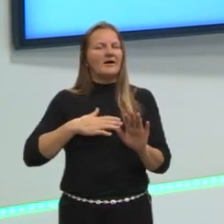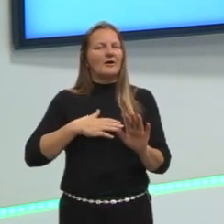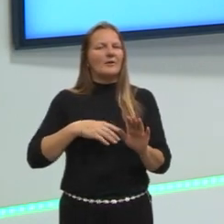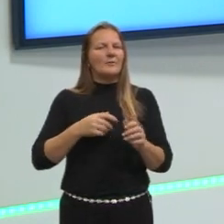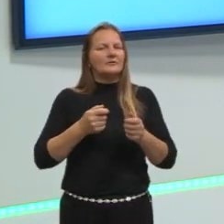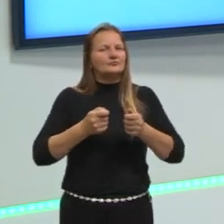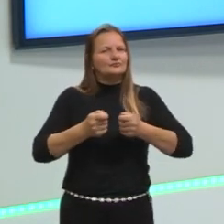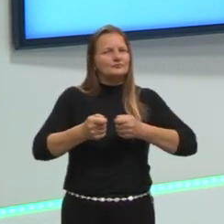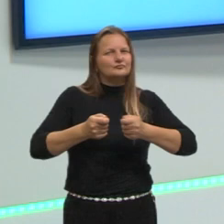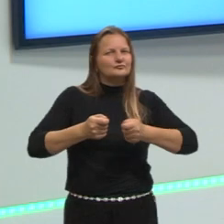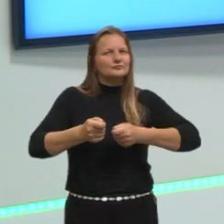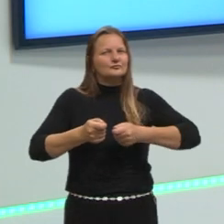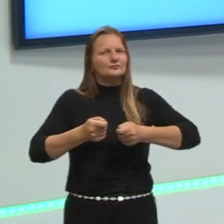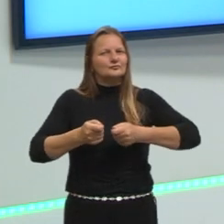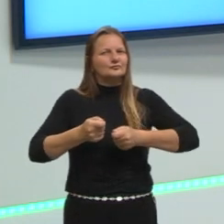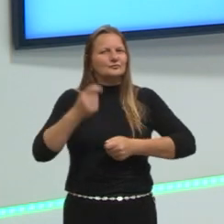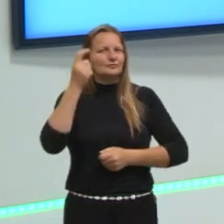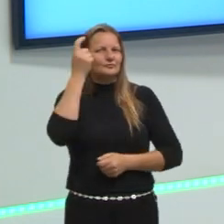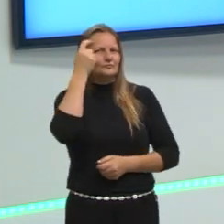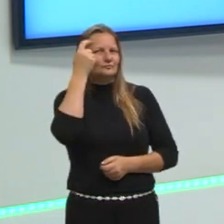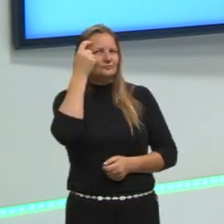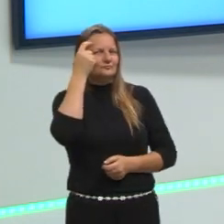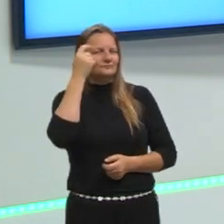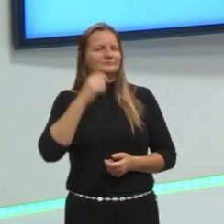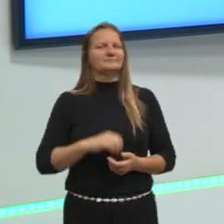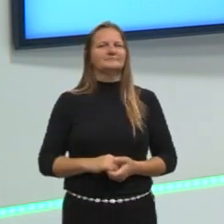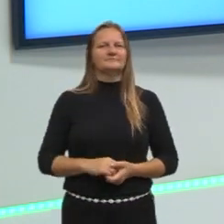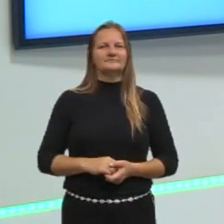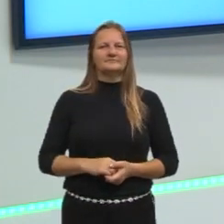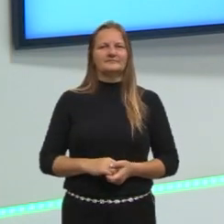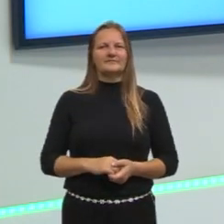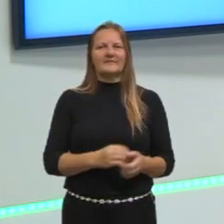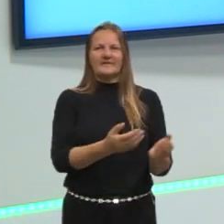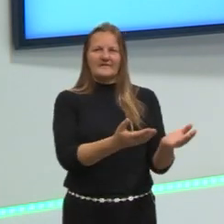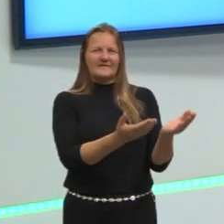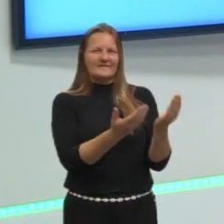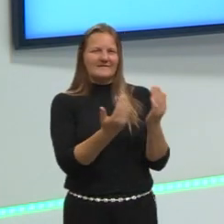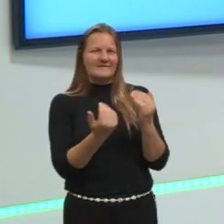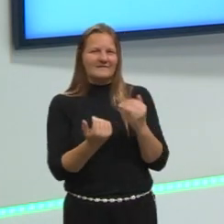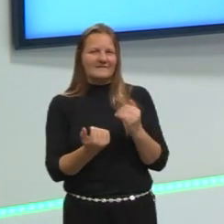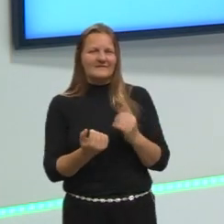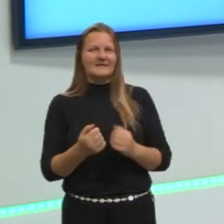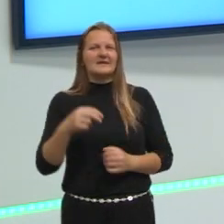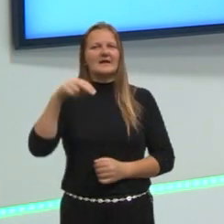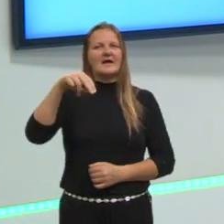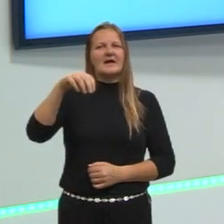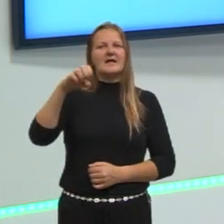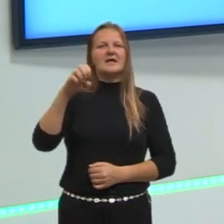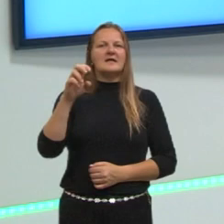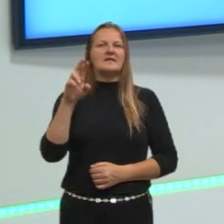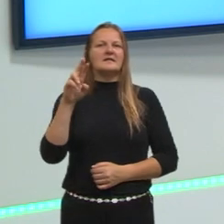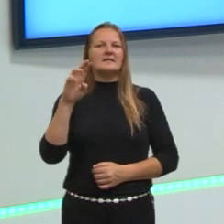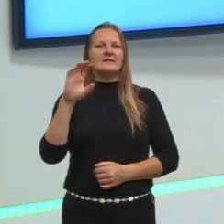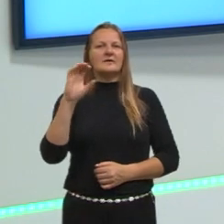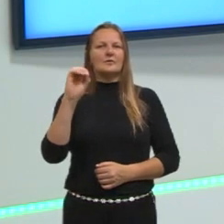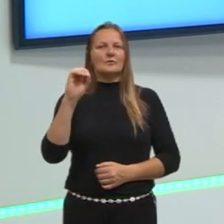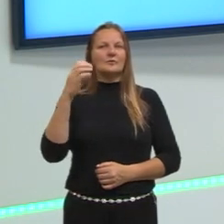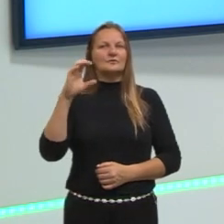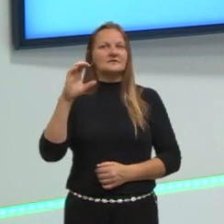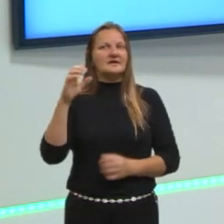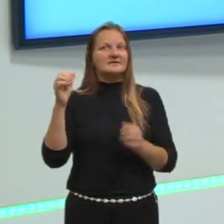lidar com o cérebro. Certo? Então, vamos, de acordo com a neurociência, ver como é que a gente aprende melhor.